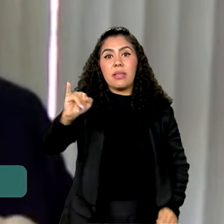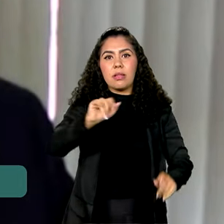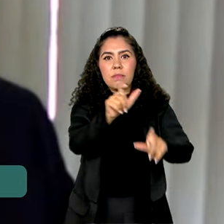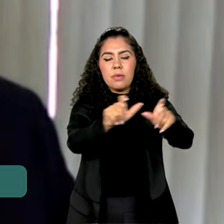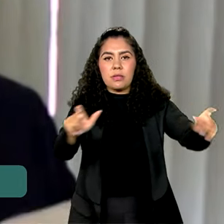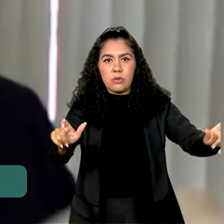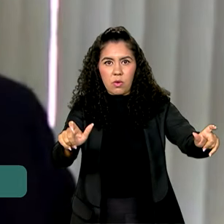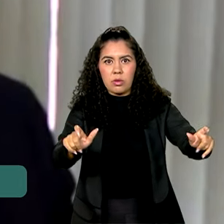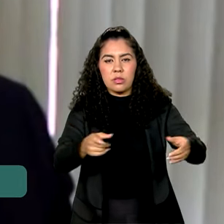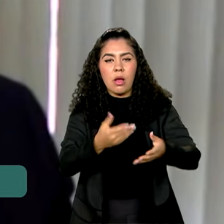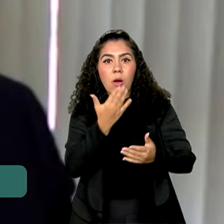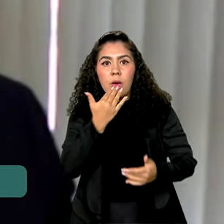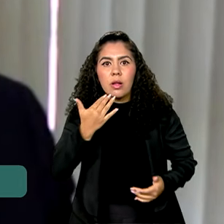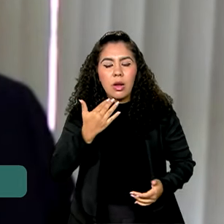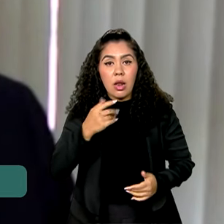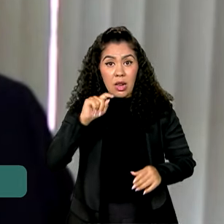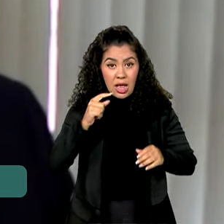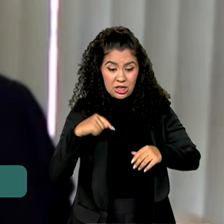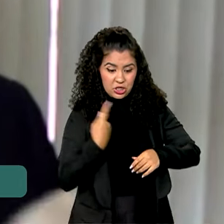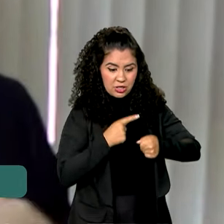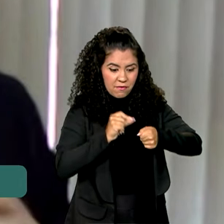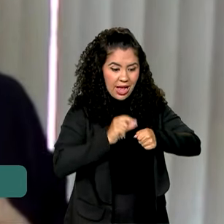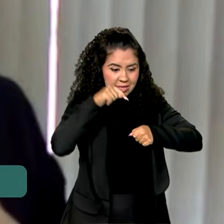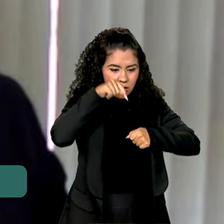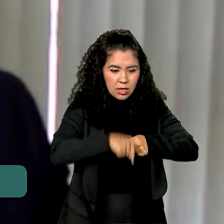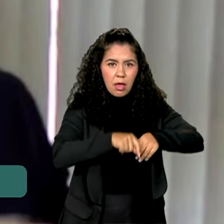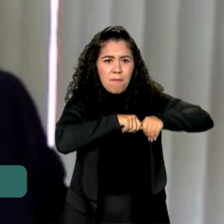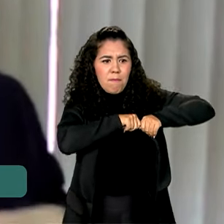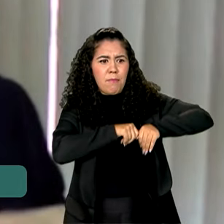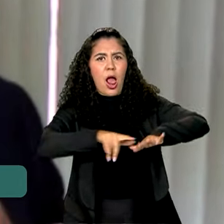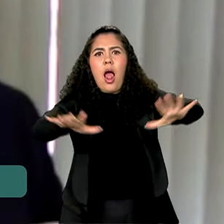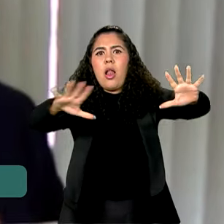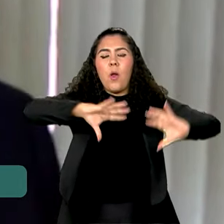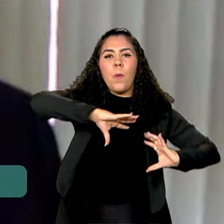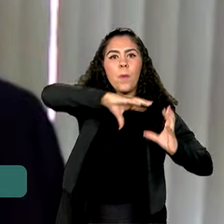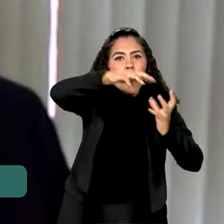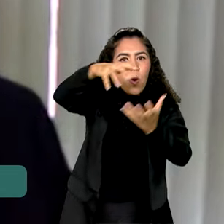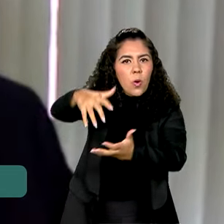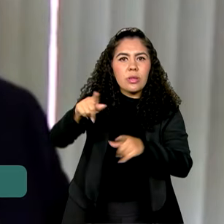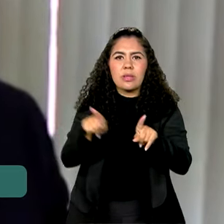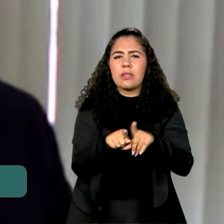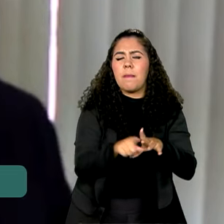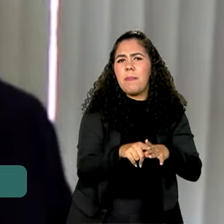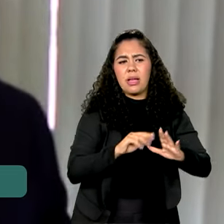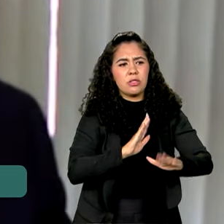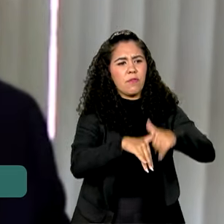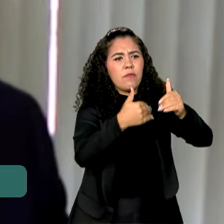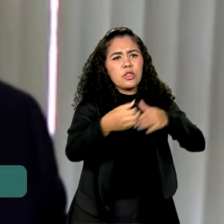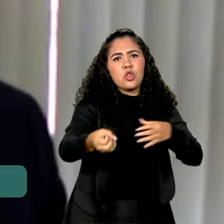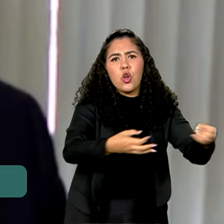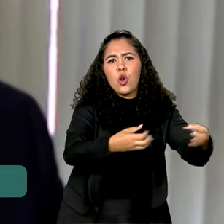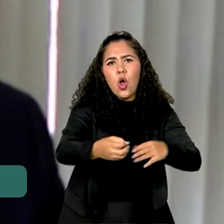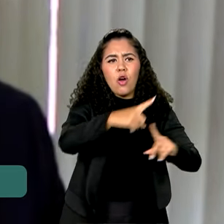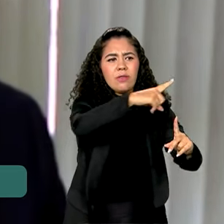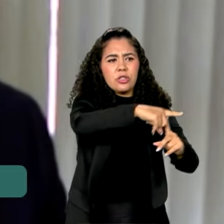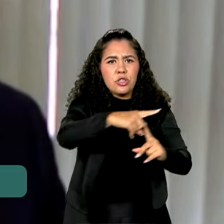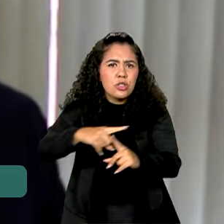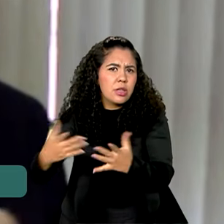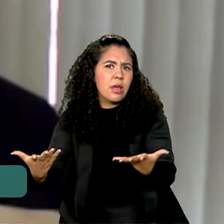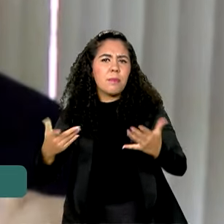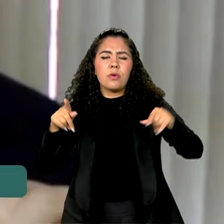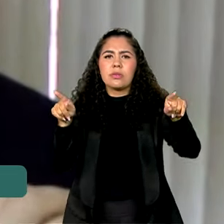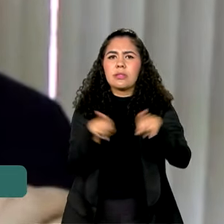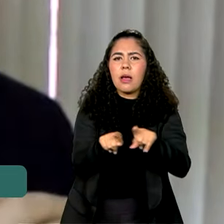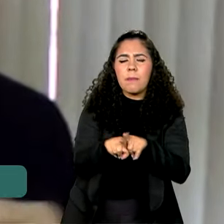o que a gente faz aqui no Brasil reflete no mundo inteiro. Então, essa conservação, esse desenvolvimento de novas espécies, de novos cultivários,